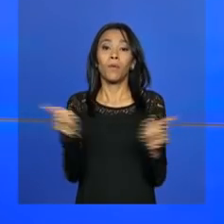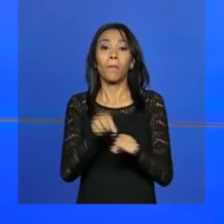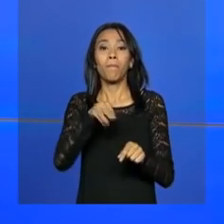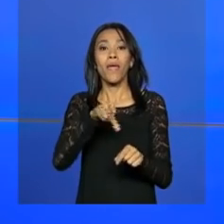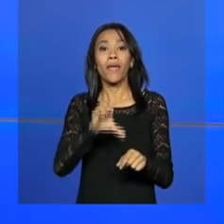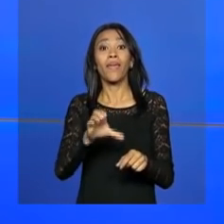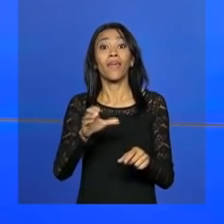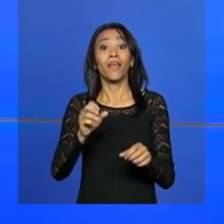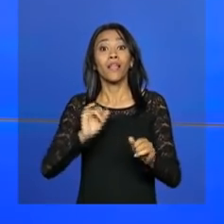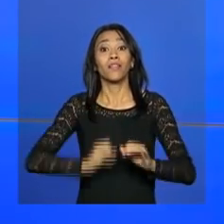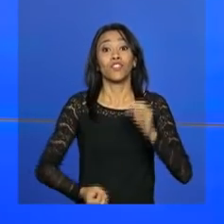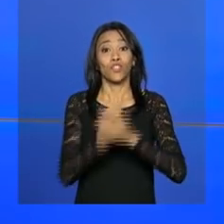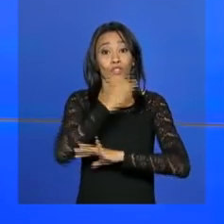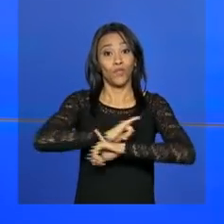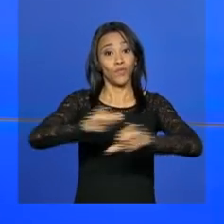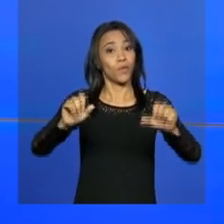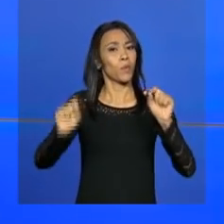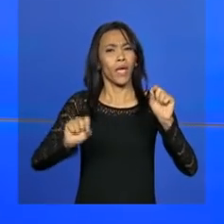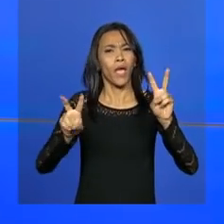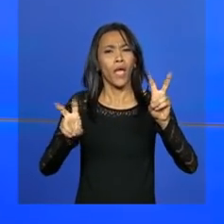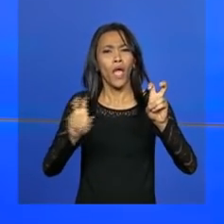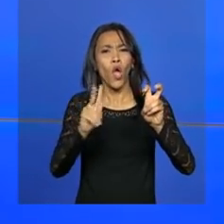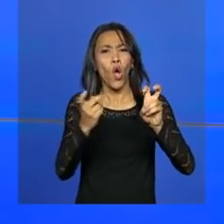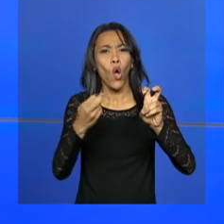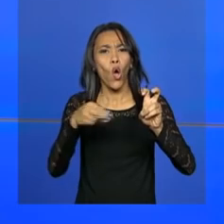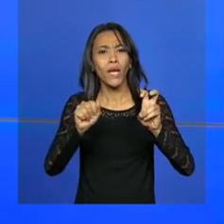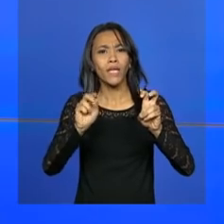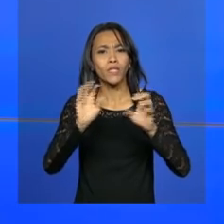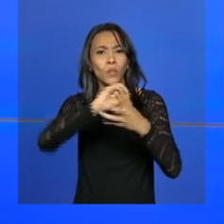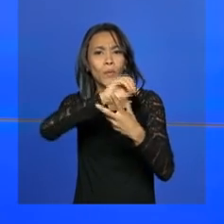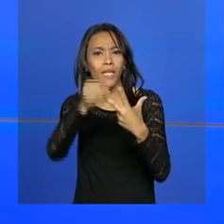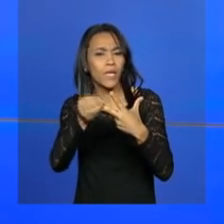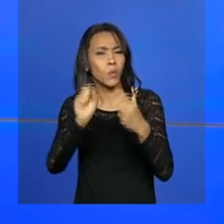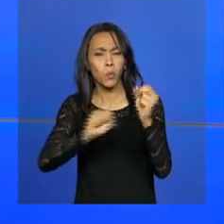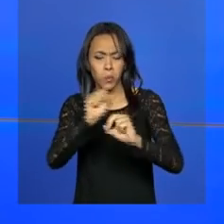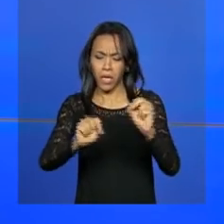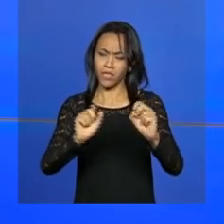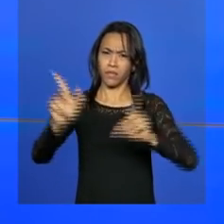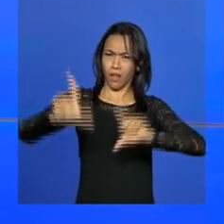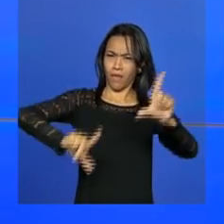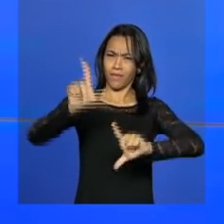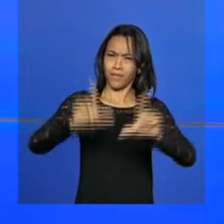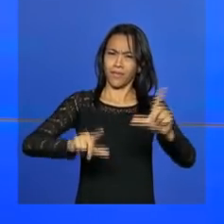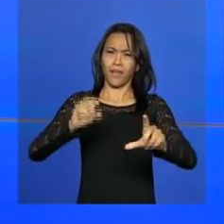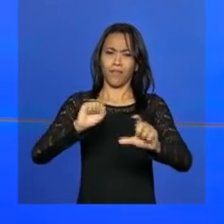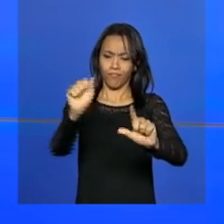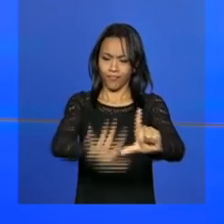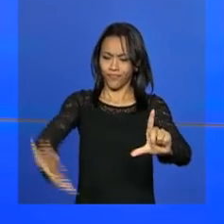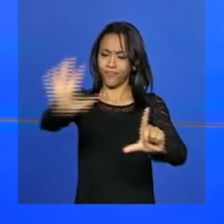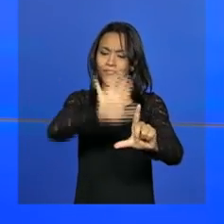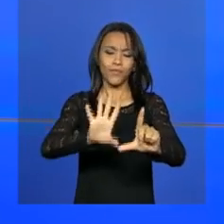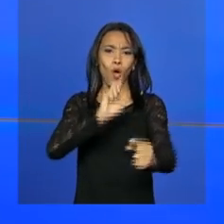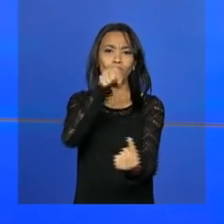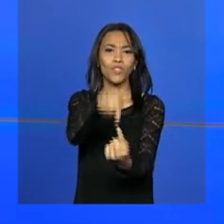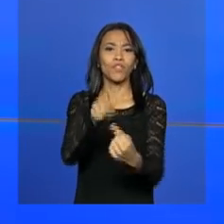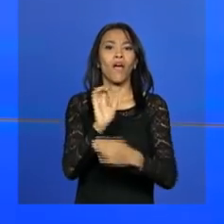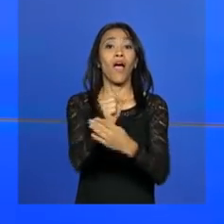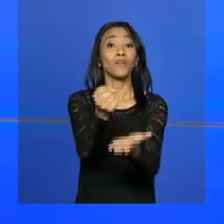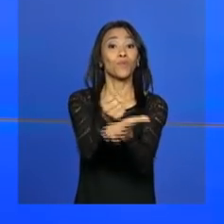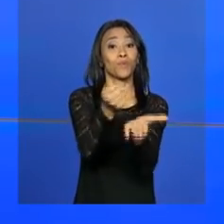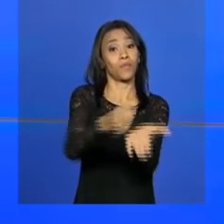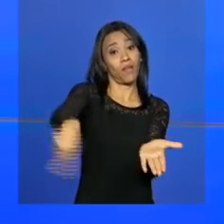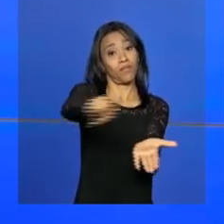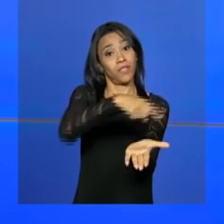estudo Hora do Enem, que conta com um programa de TV e uma plataforma online destinados a auxiliar estudantes na